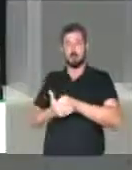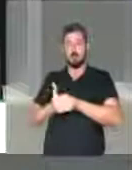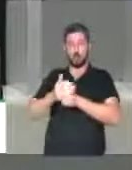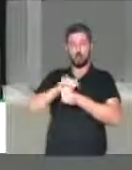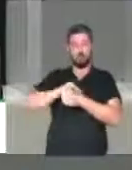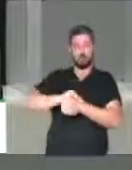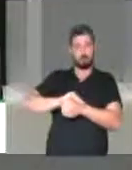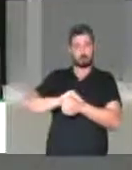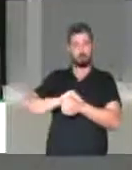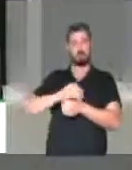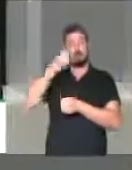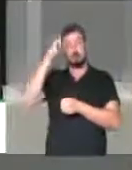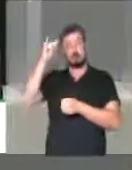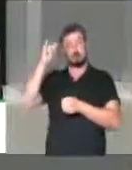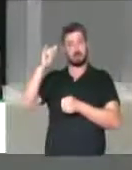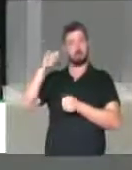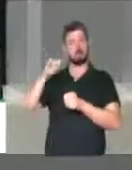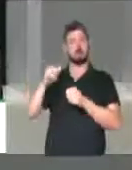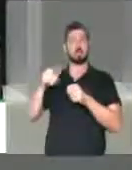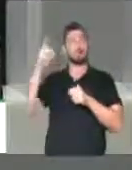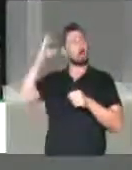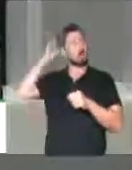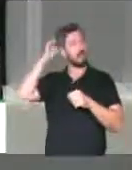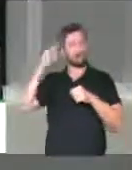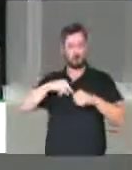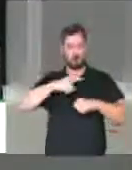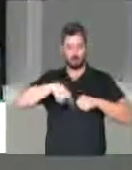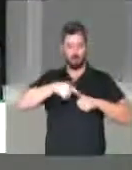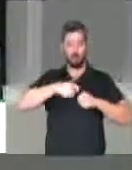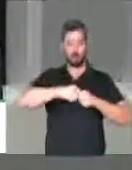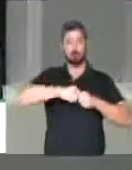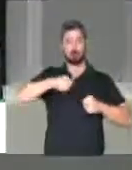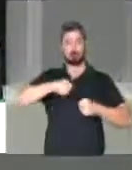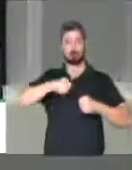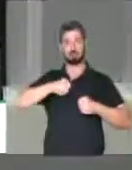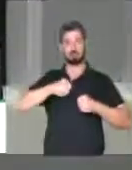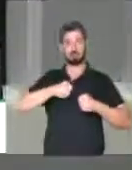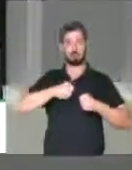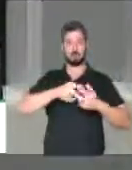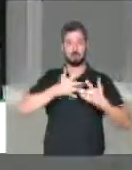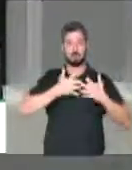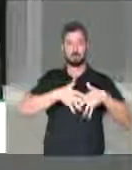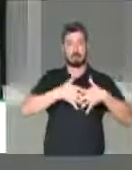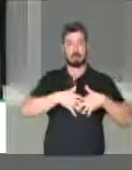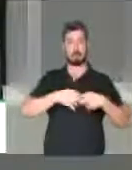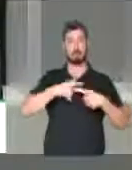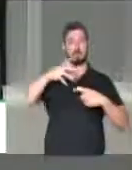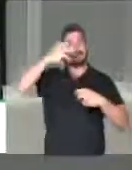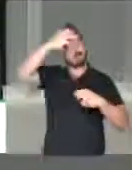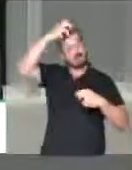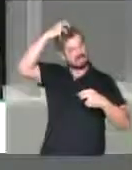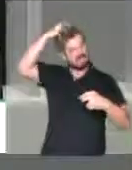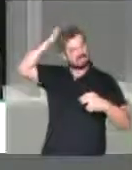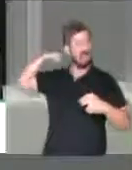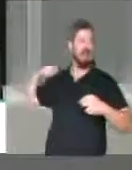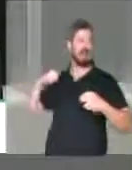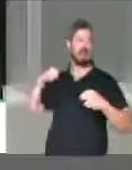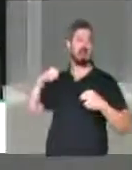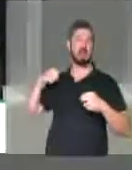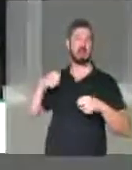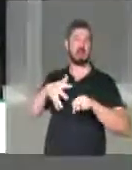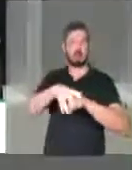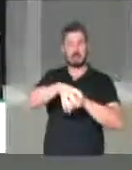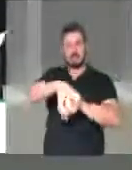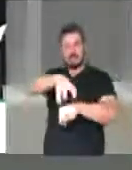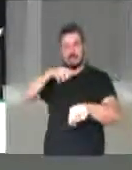Dessa forma, evita o acidente que ocorre quando o cabelo enrosca nas partes móveis, causando